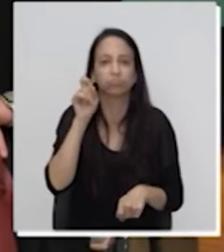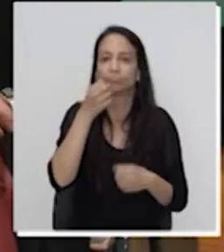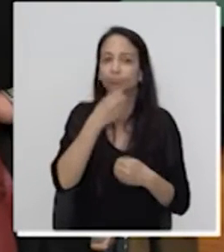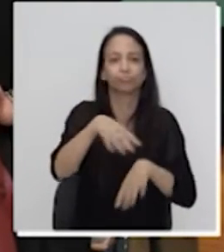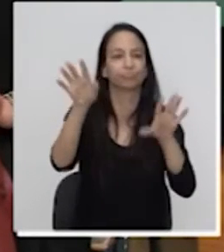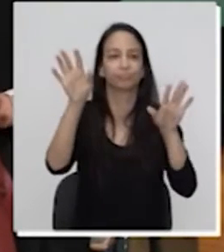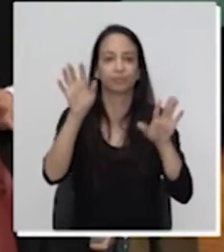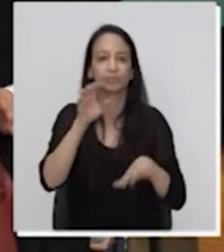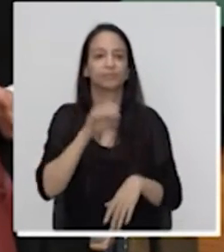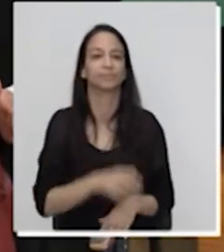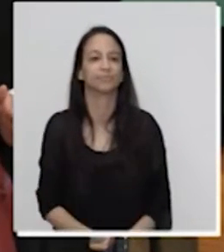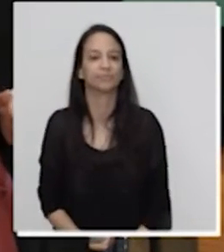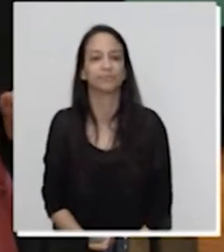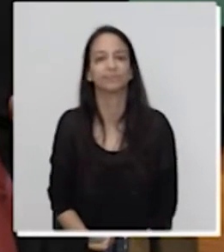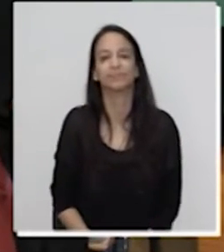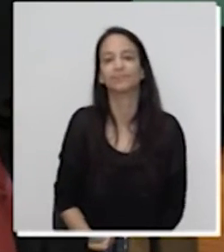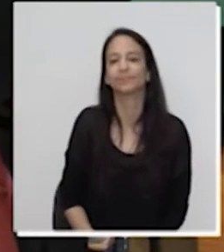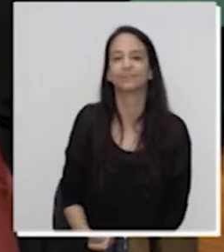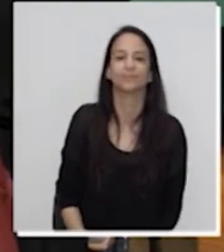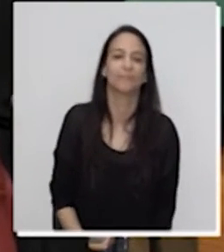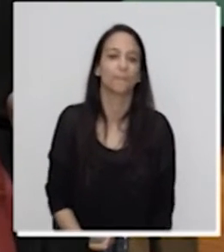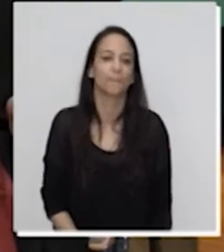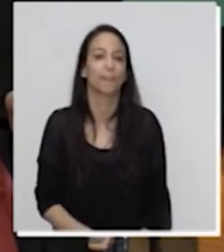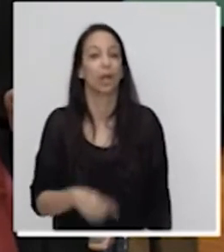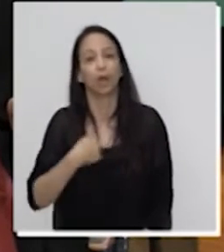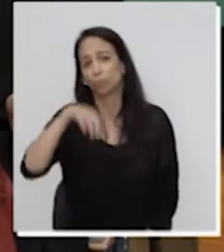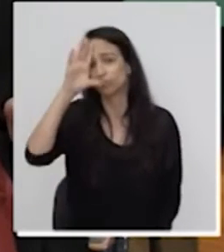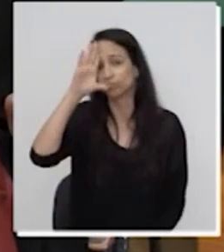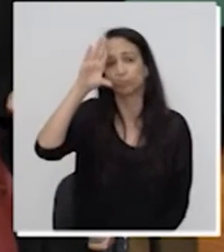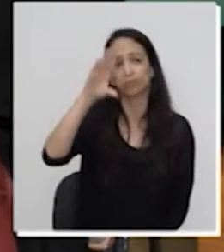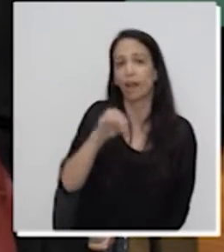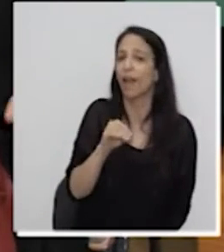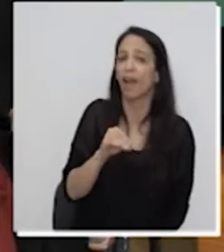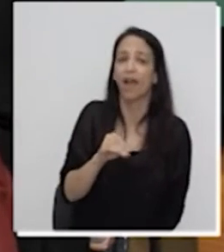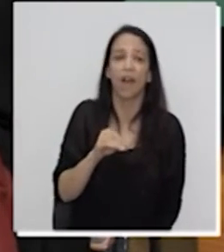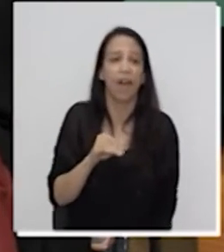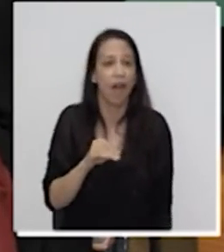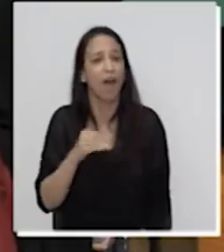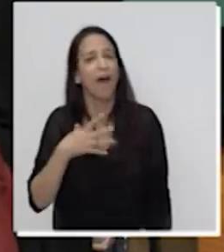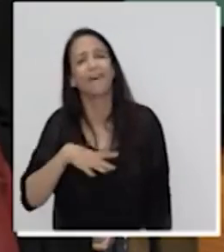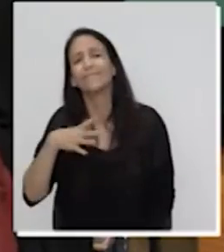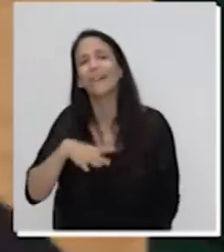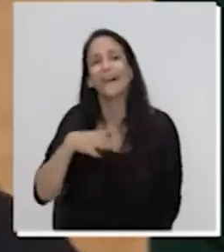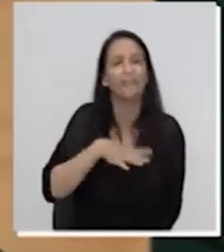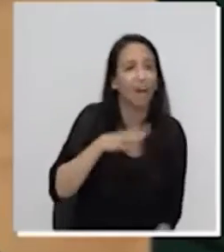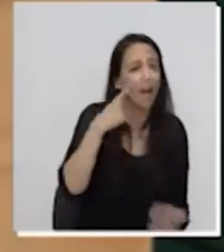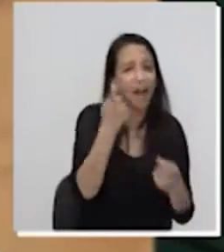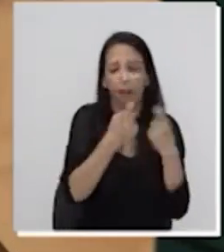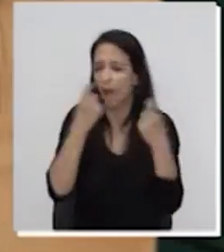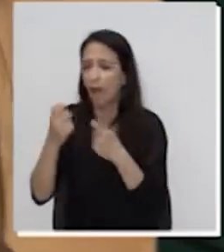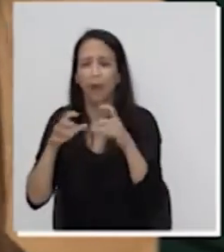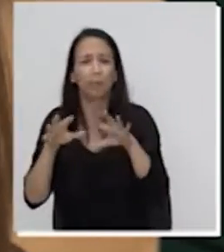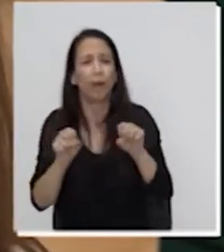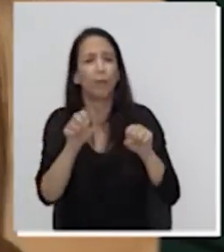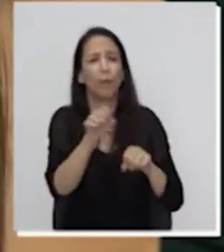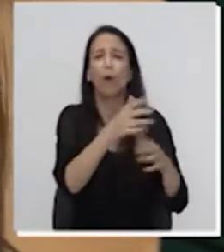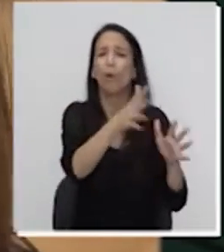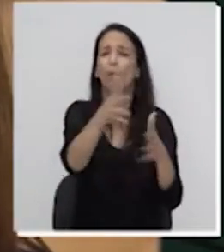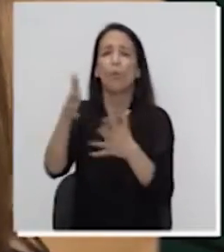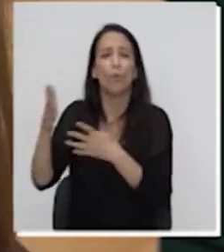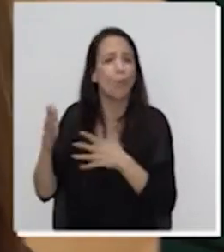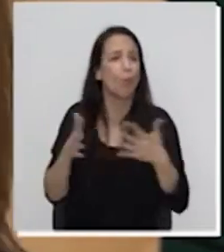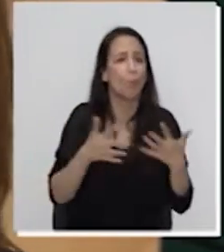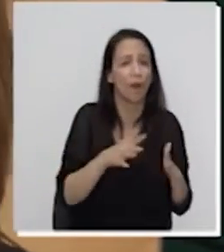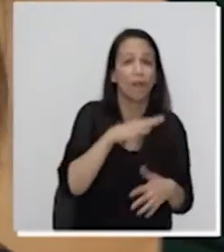Mas a gente não sabia e eu só queria encontrá-lo. Pôs-se então toda a